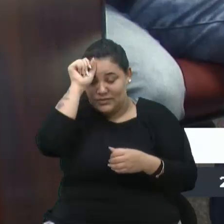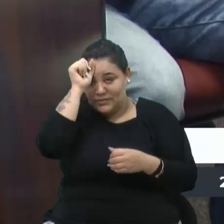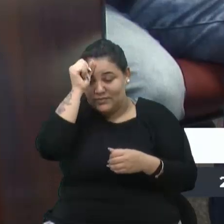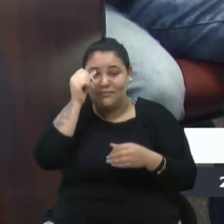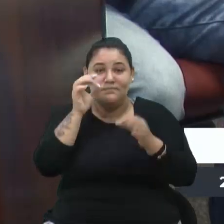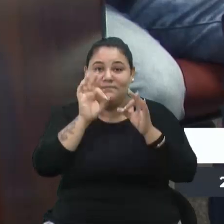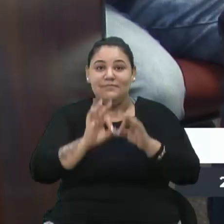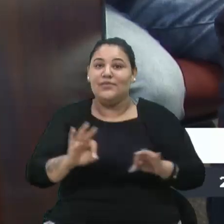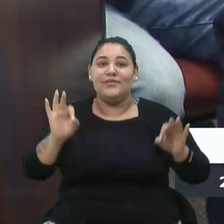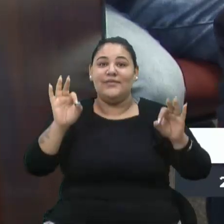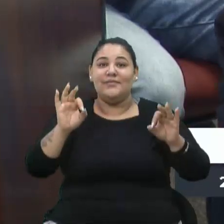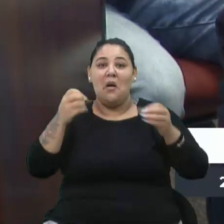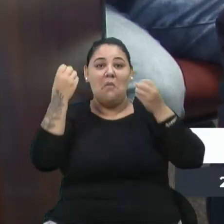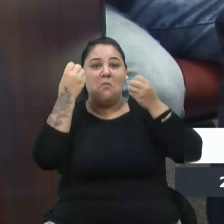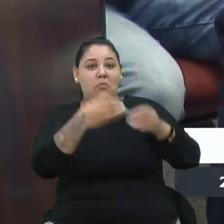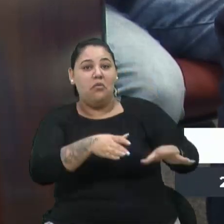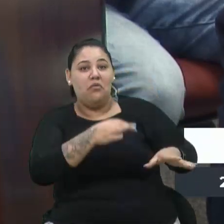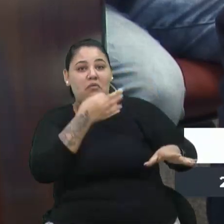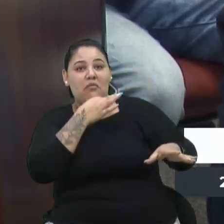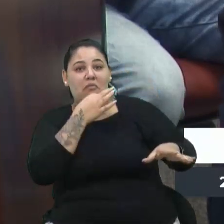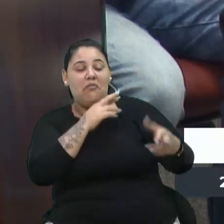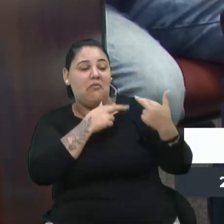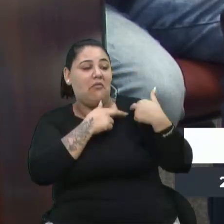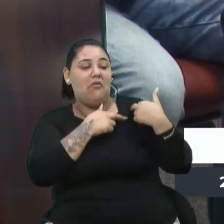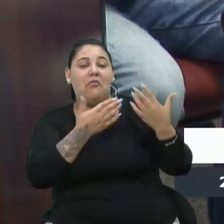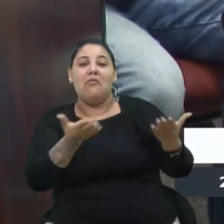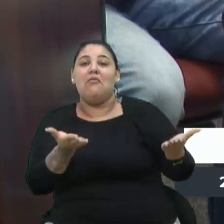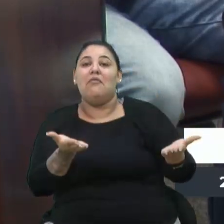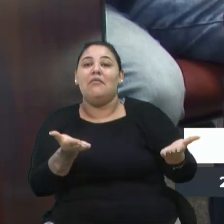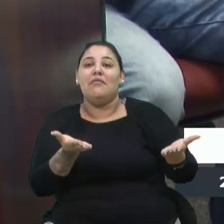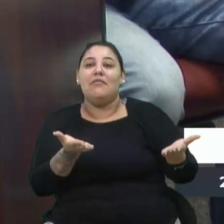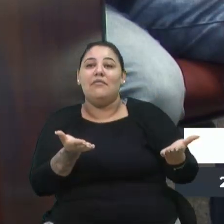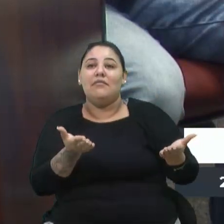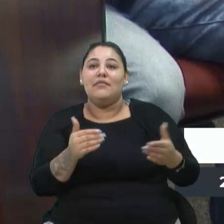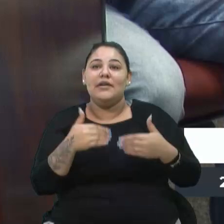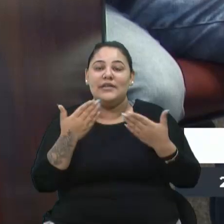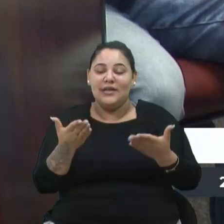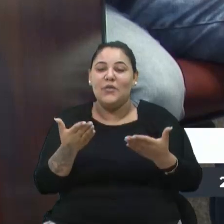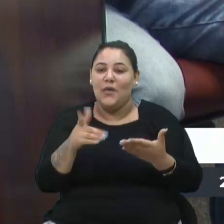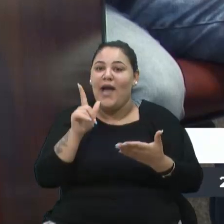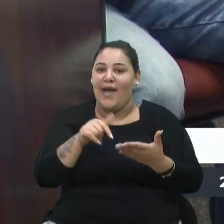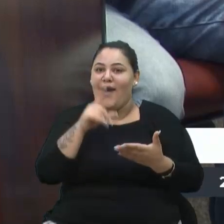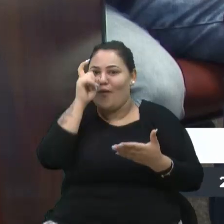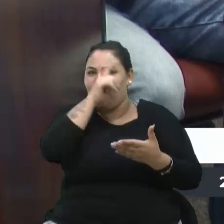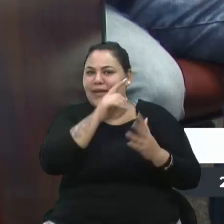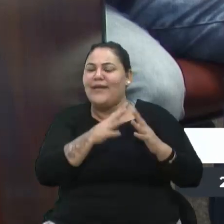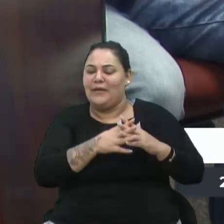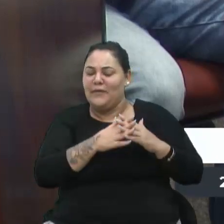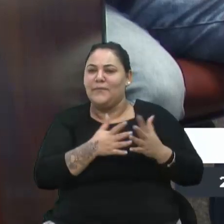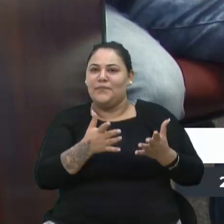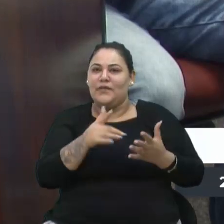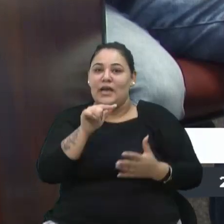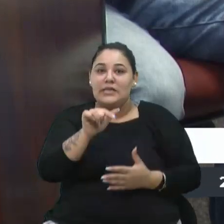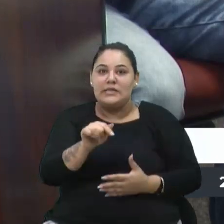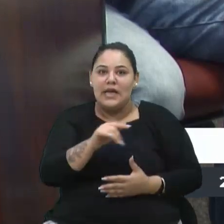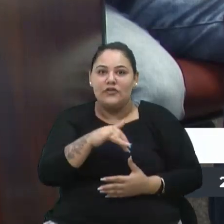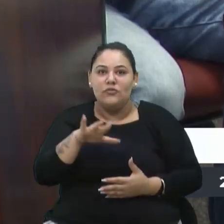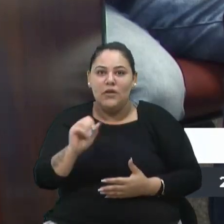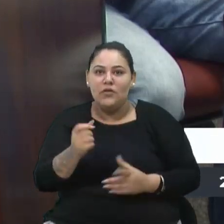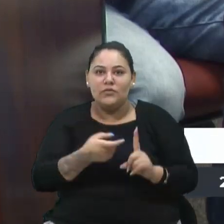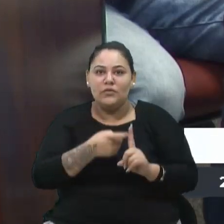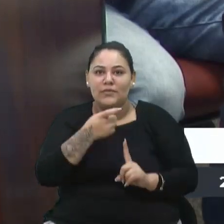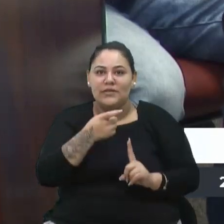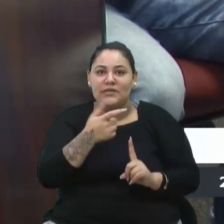jogarem para Caxias do Sul. Então, nos deixa numa situação muito complicada. São 7 milhões por mês.